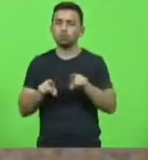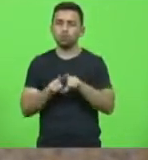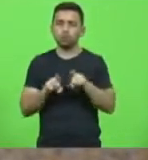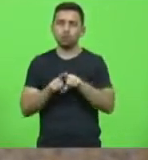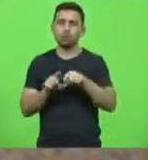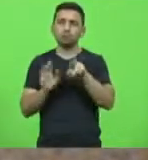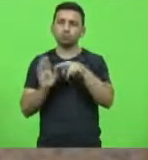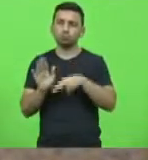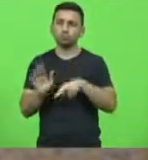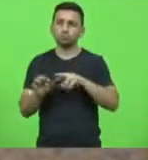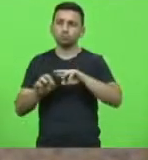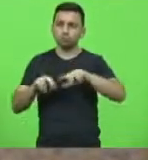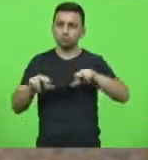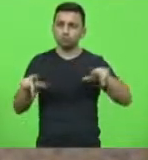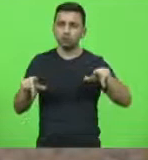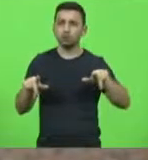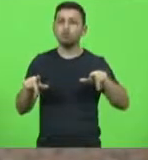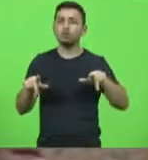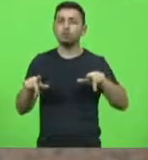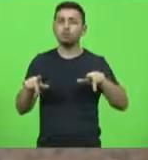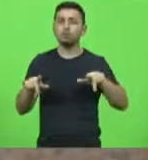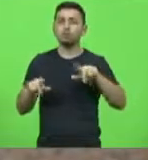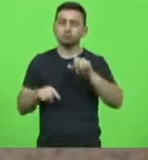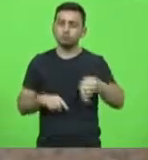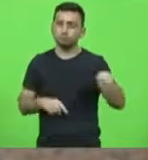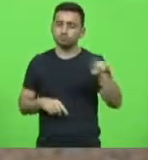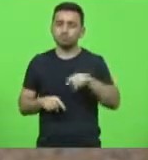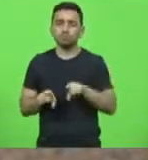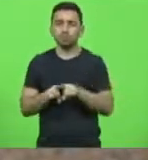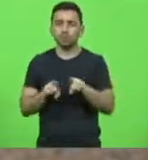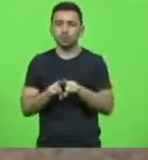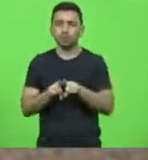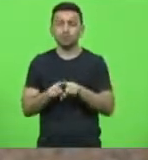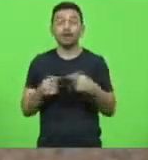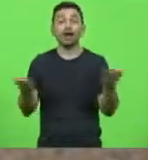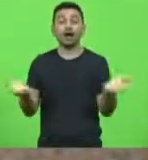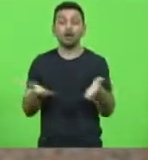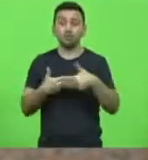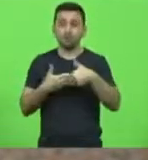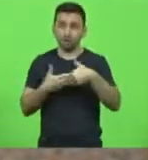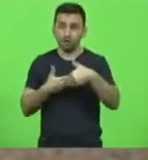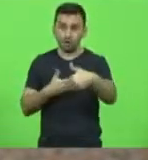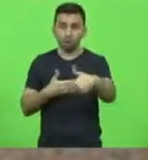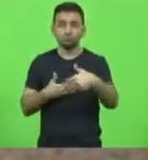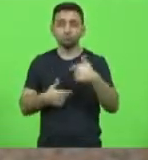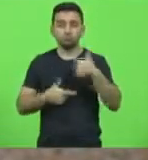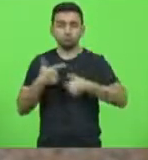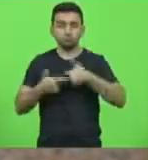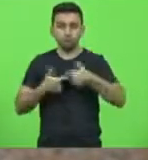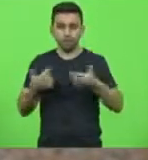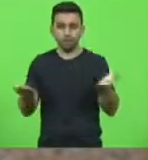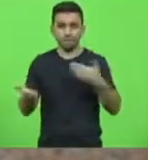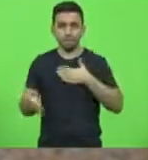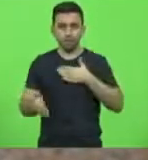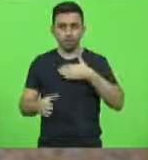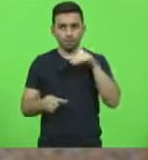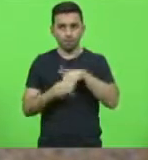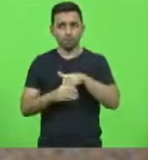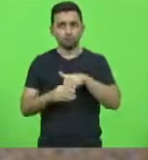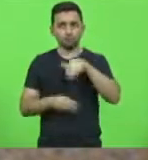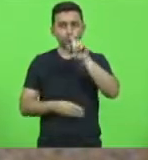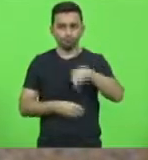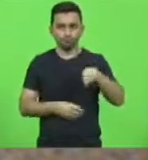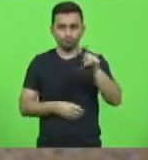da primeira prisão. E nós agora estamos trabalhando, e o meu voto será pela revogação